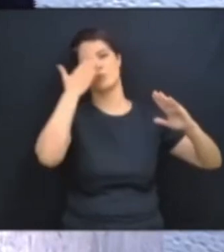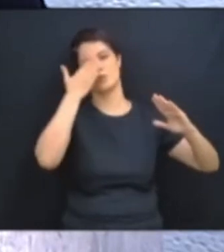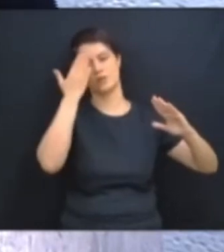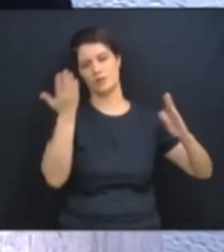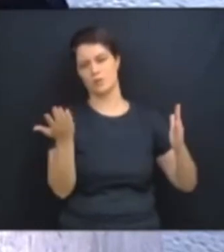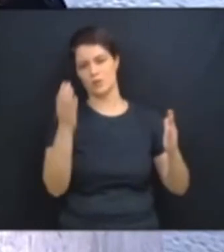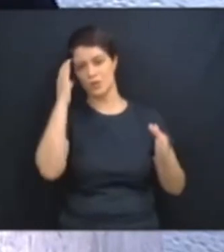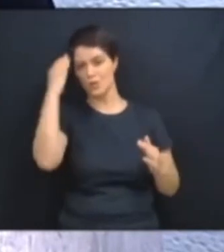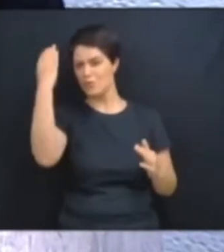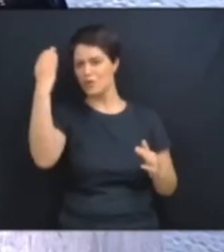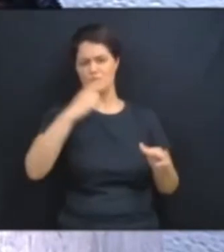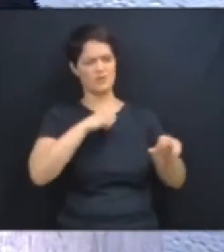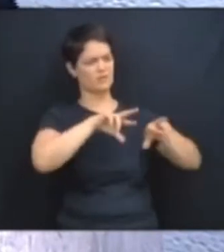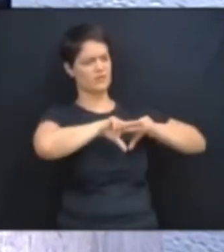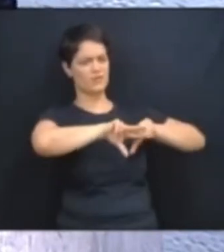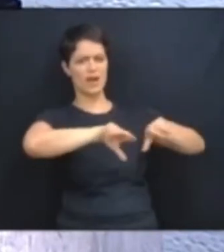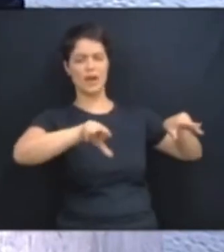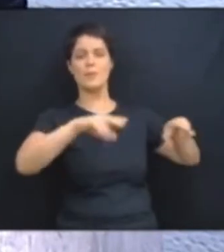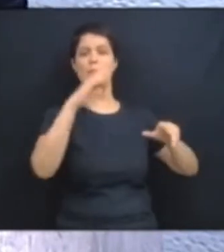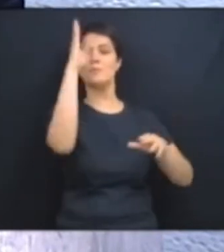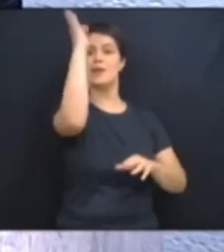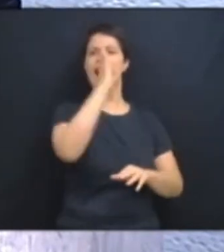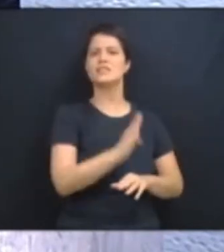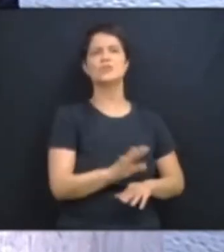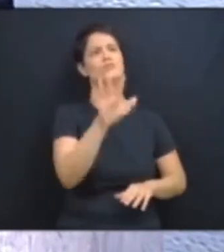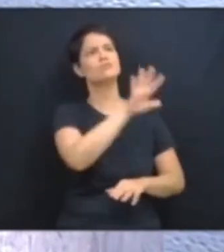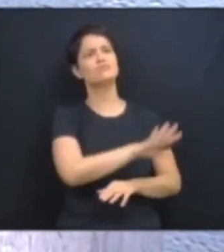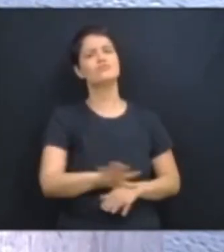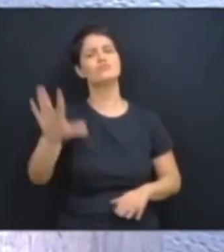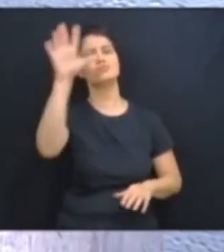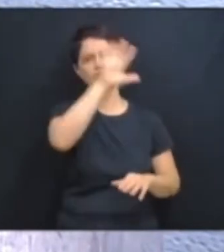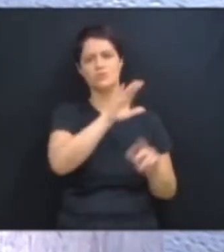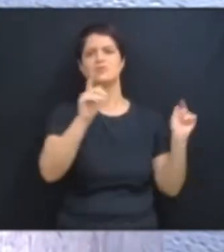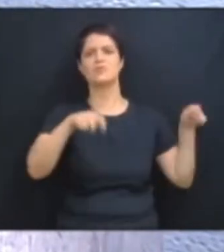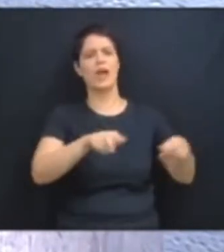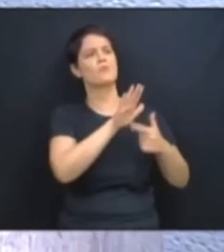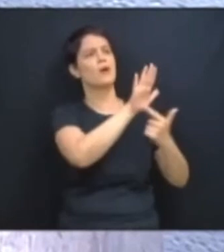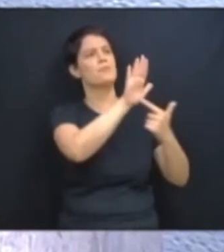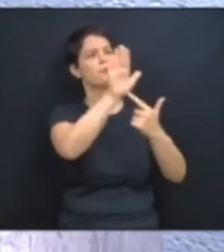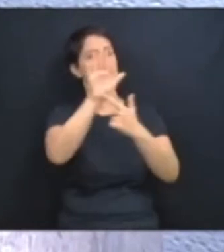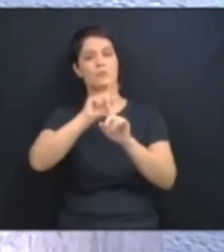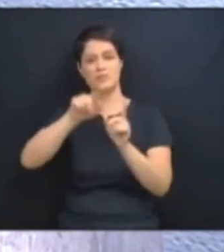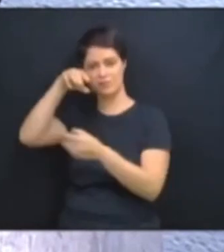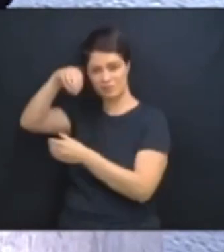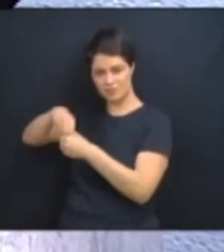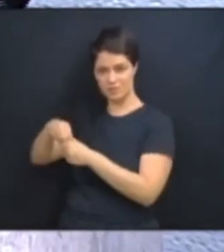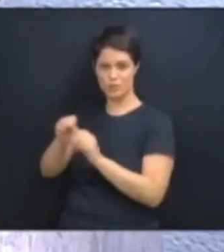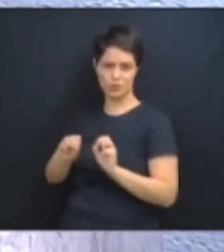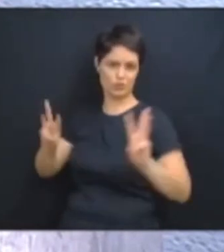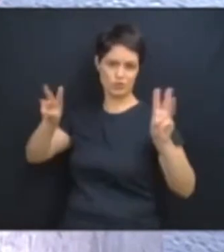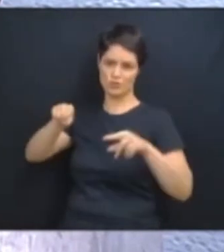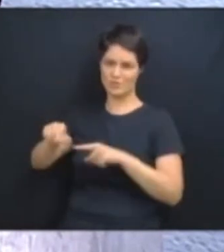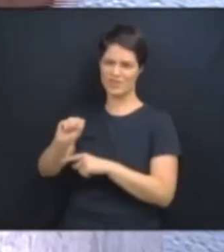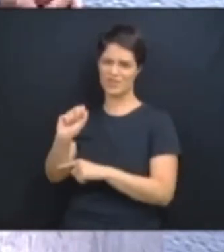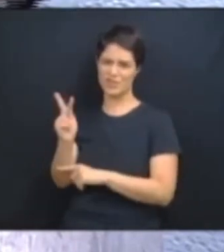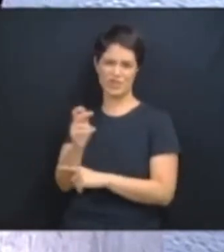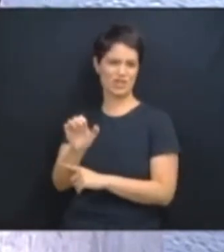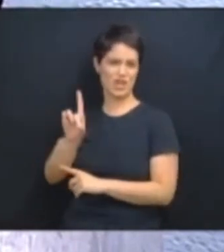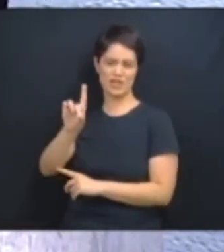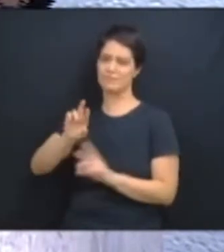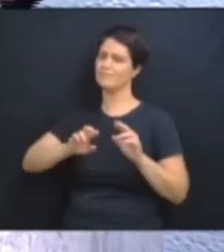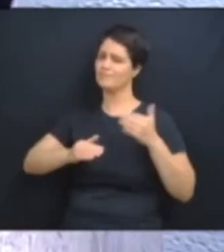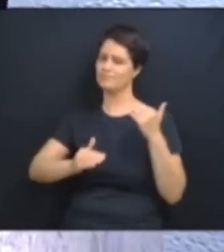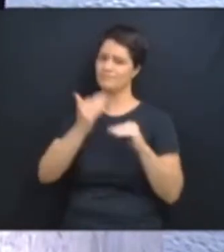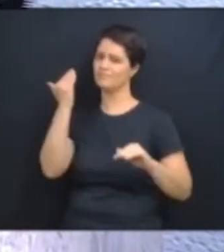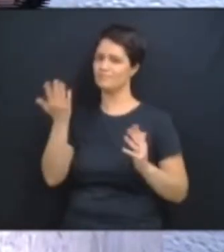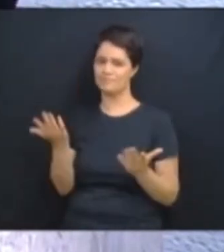noturnas que ela pode se apresentar pelo Brasil, mas não na Shed, então parabéns ao empresário Alexandre que rescindiu